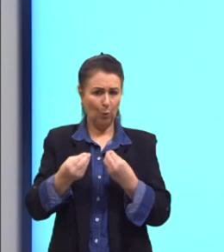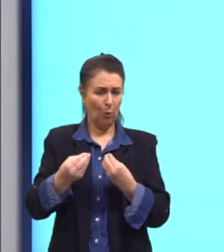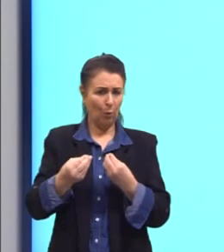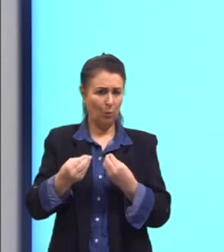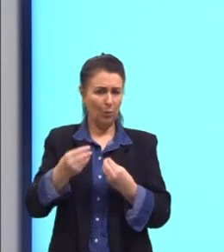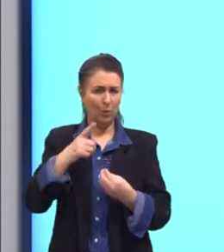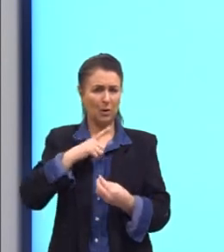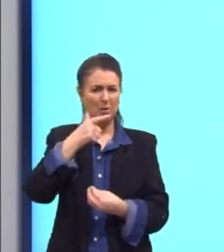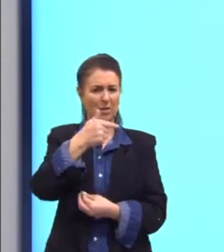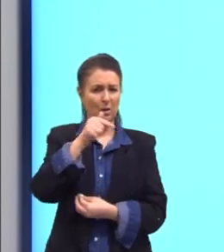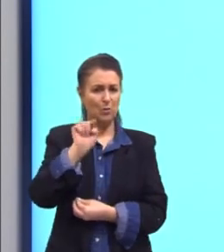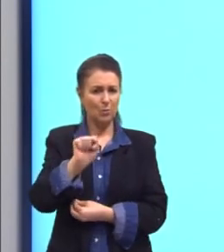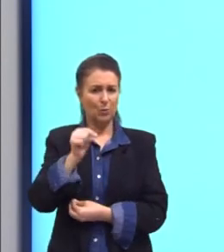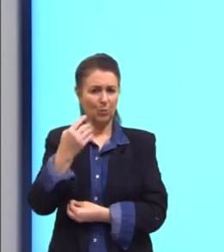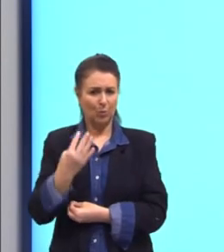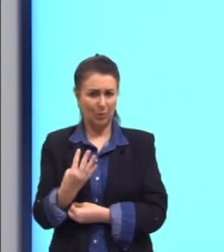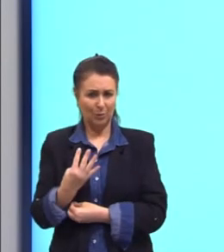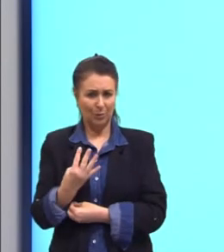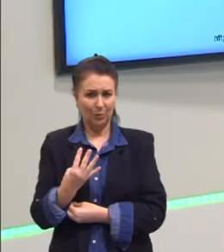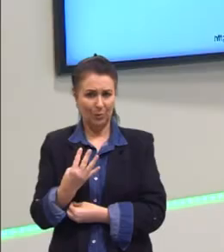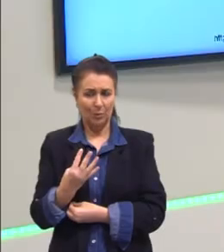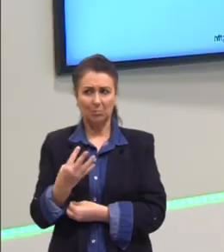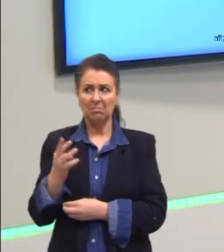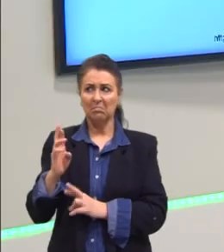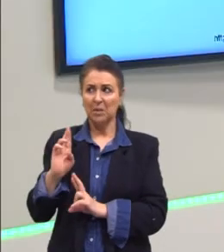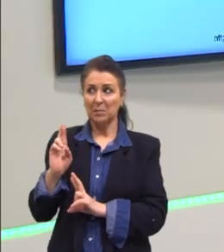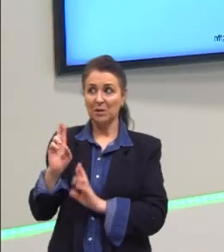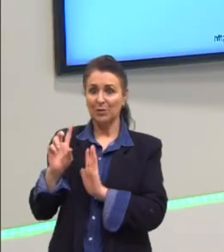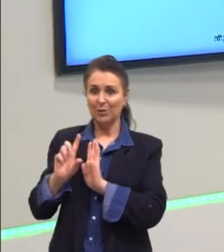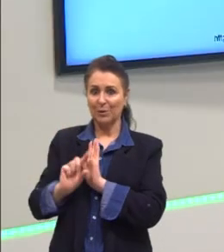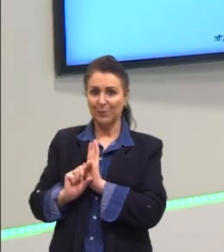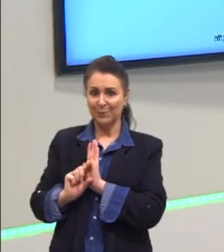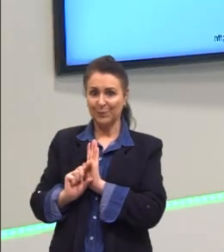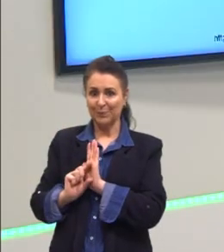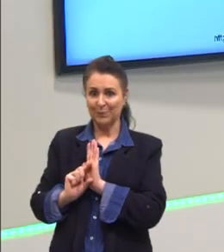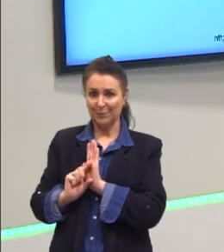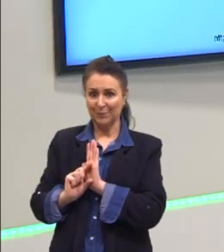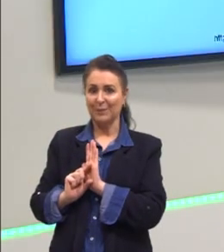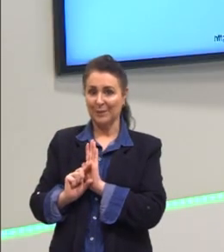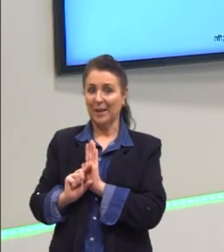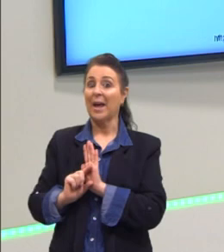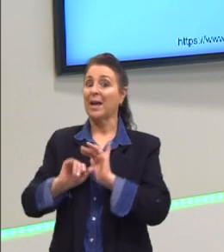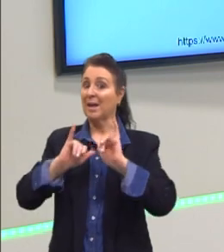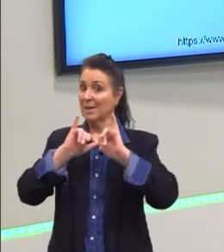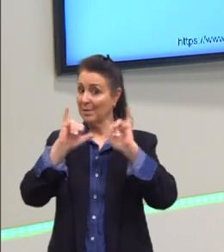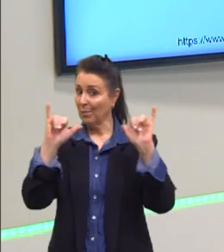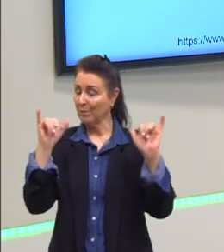7,4? Então, a expectativa é menor. É isso que ele quer nos trazer.